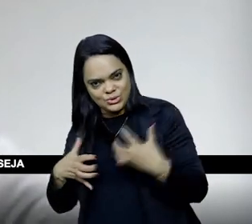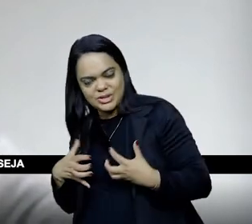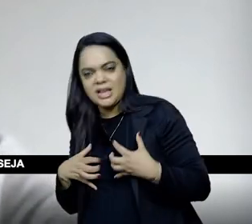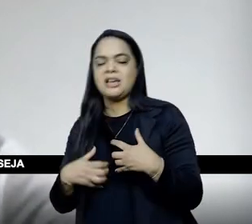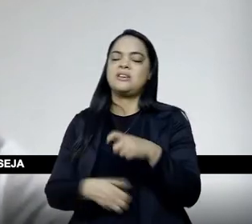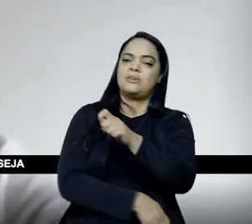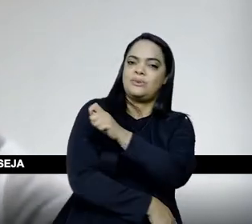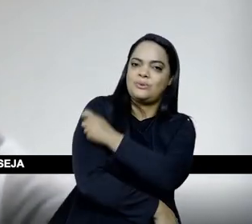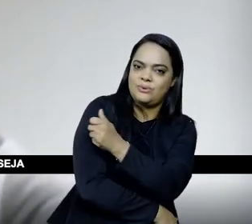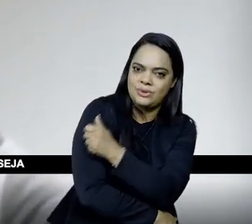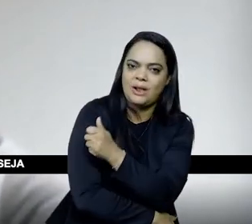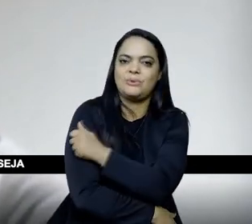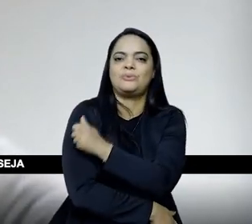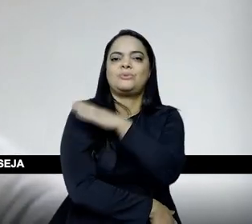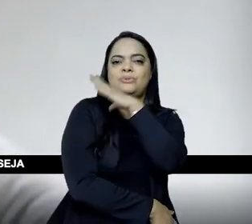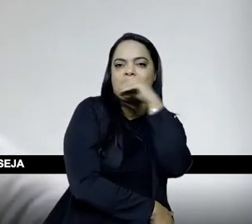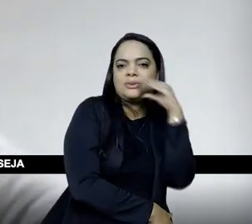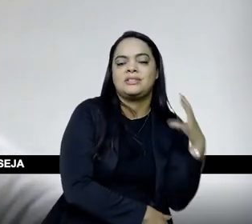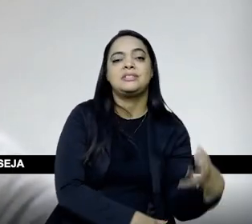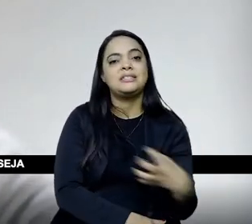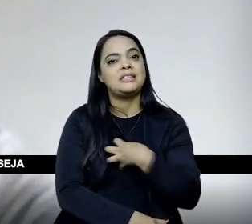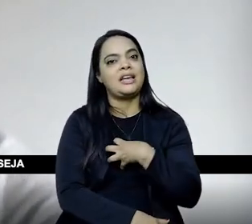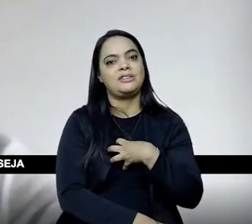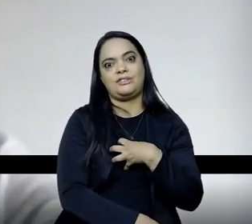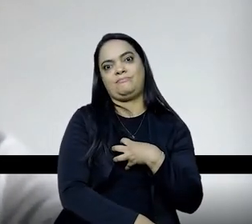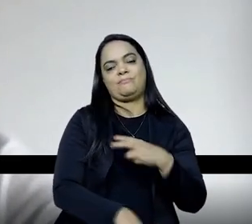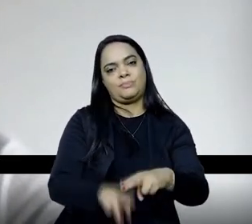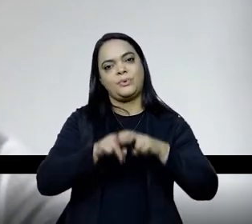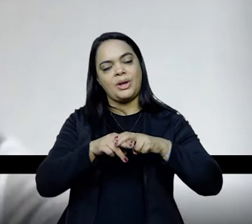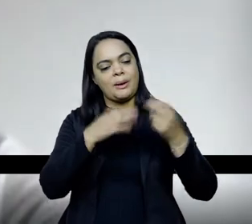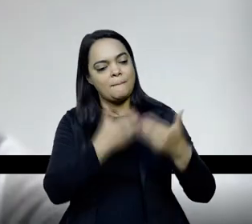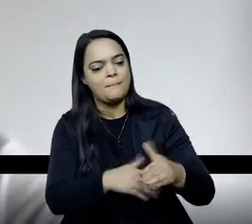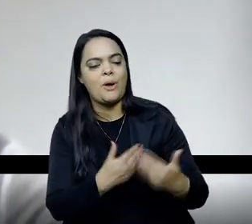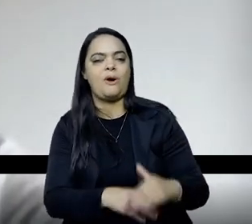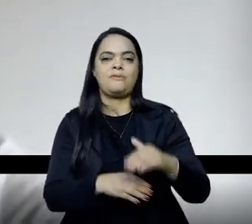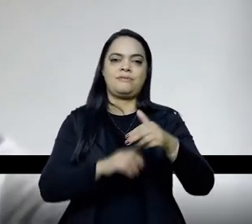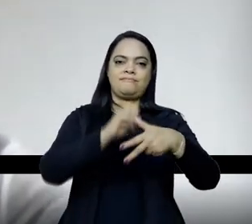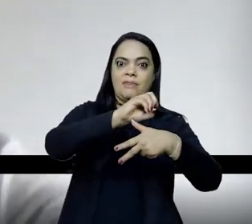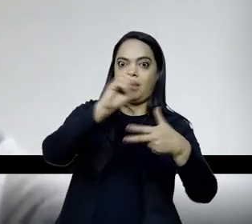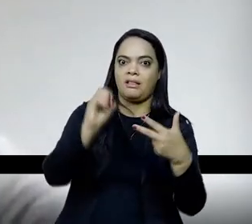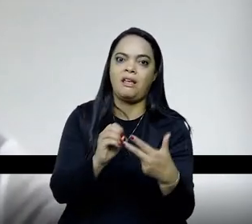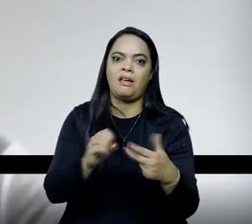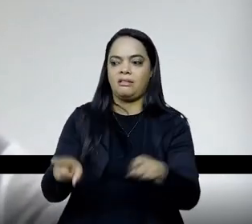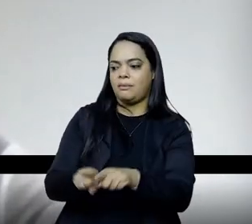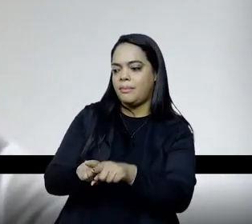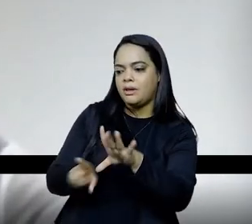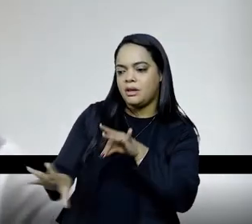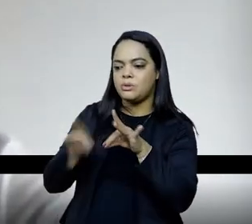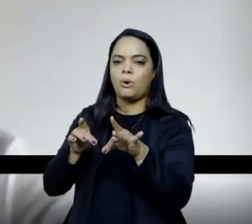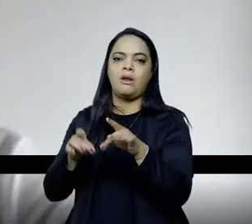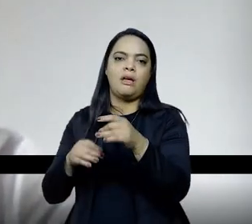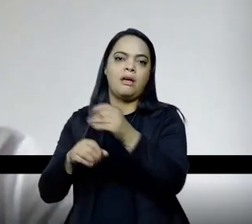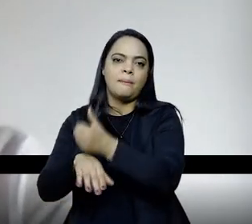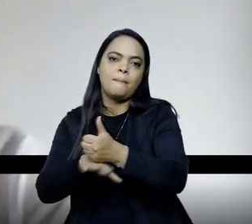sobre parte significativa dos nossos adolescentes, seja por imposição do fato de ter que fazer uma